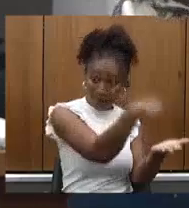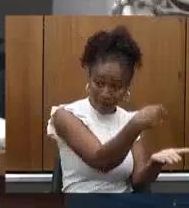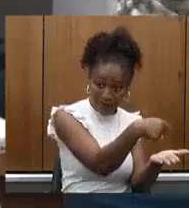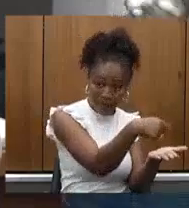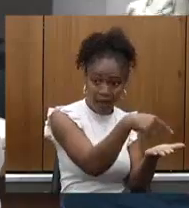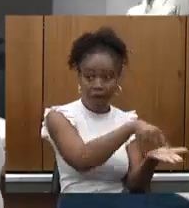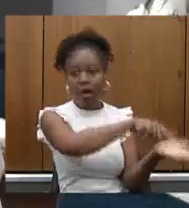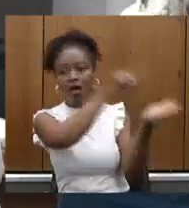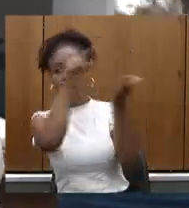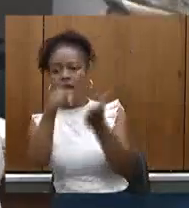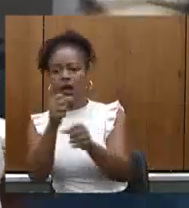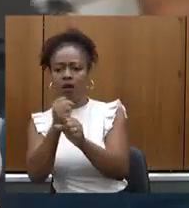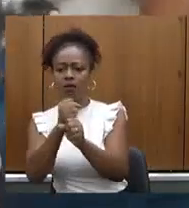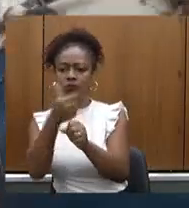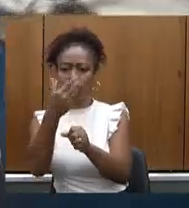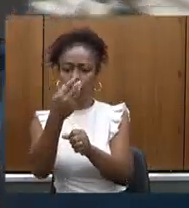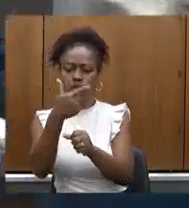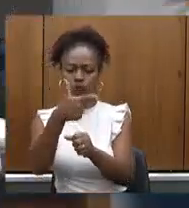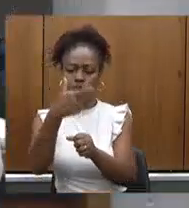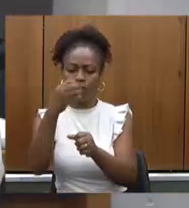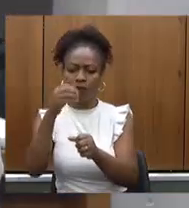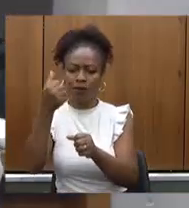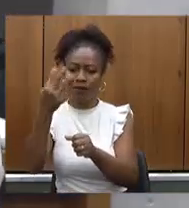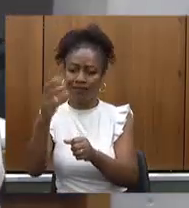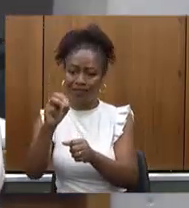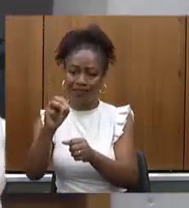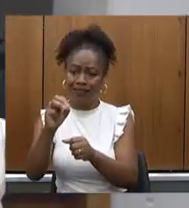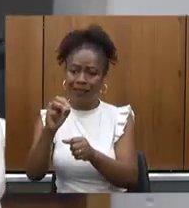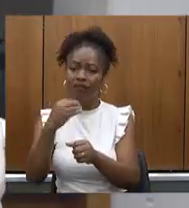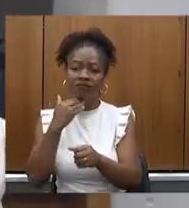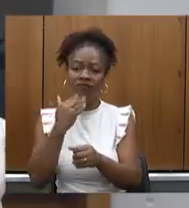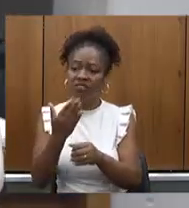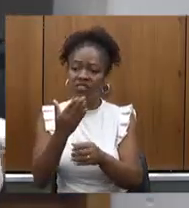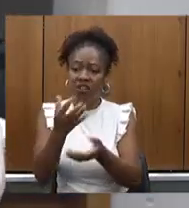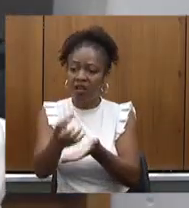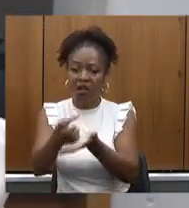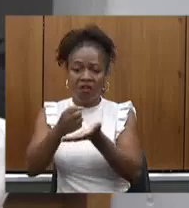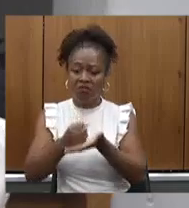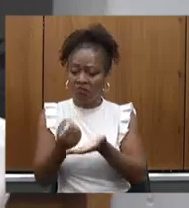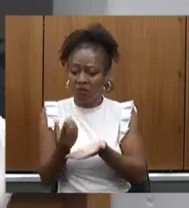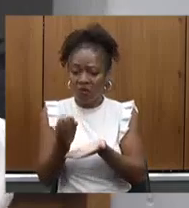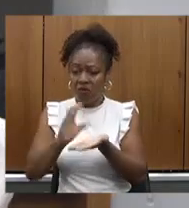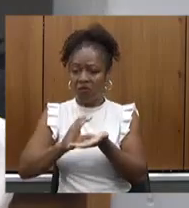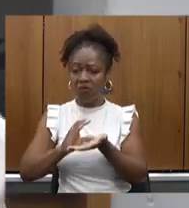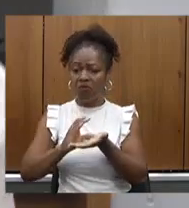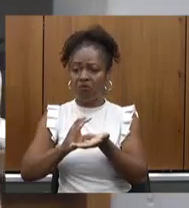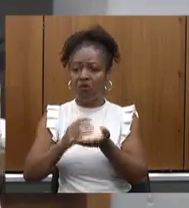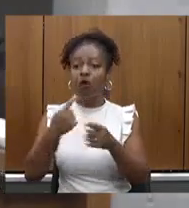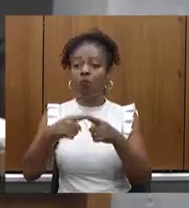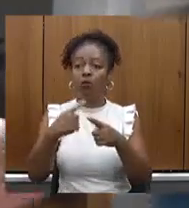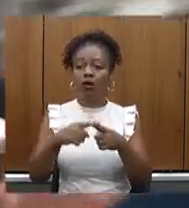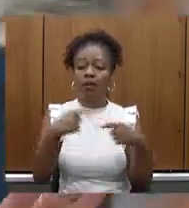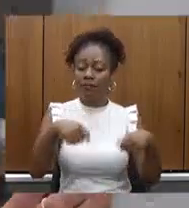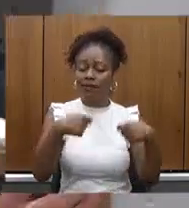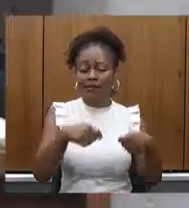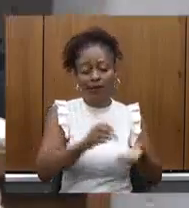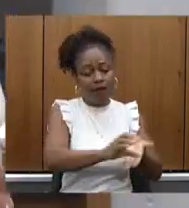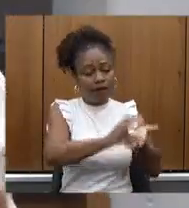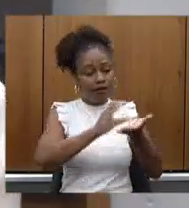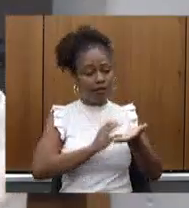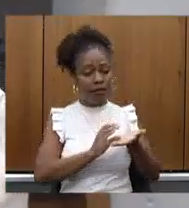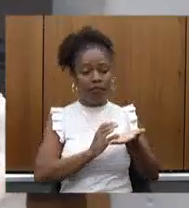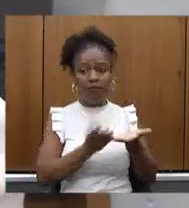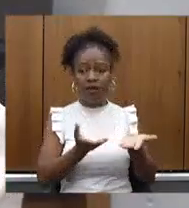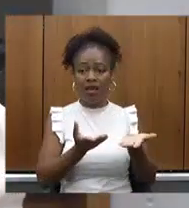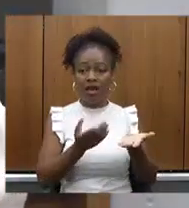2030 por isso é claro que os municípios não vão se opor a um acordo porque eles precisam receber e se vai receber nessas condições que